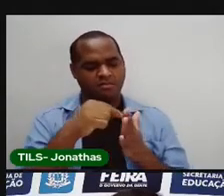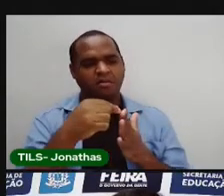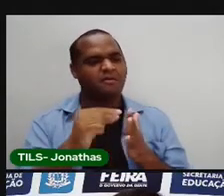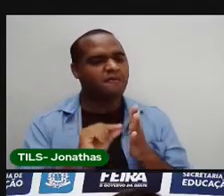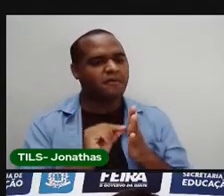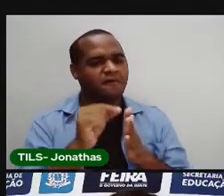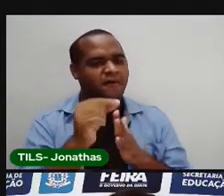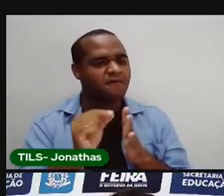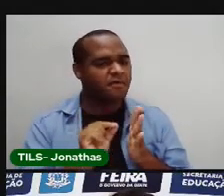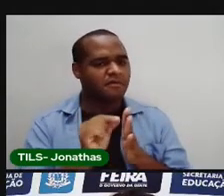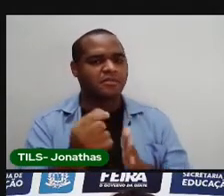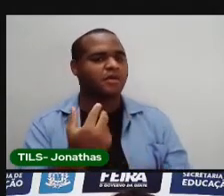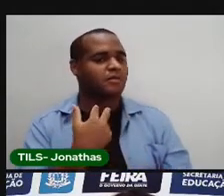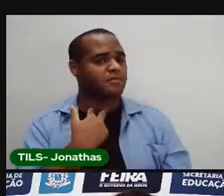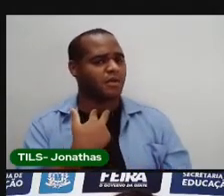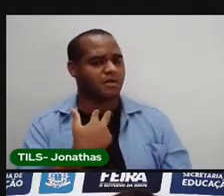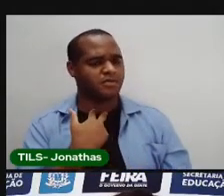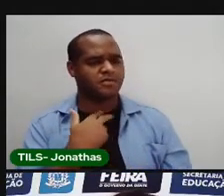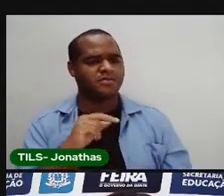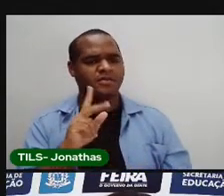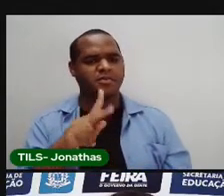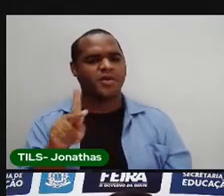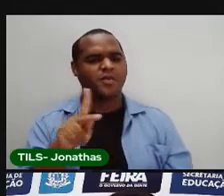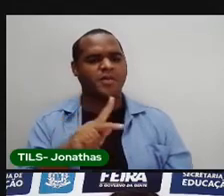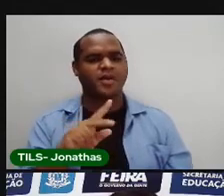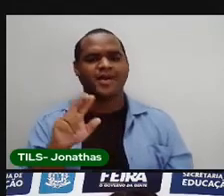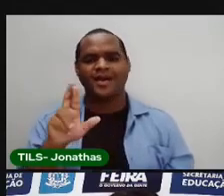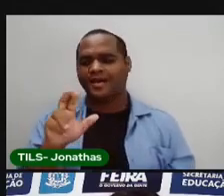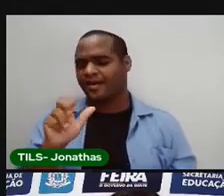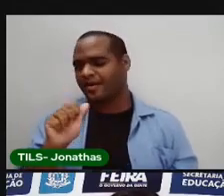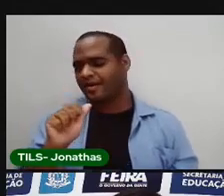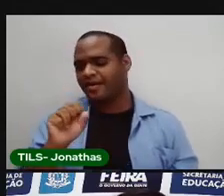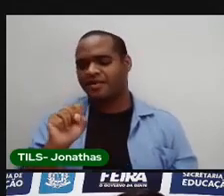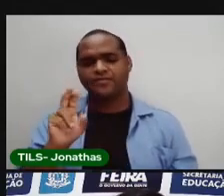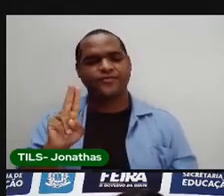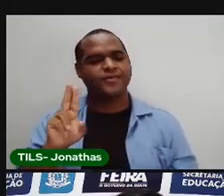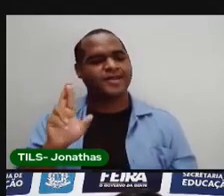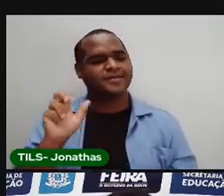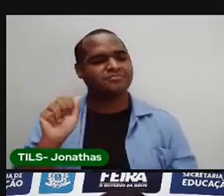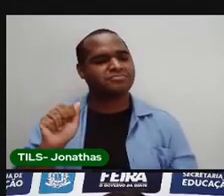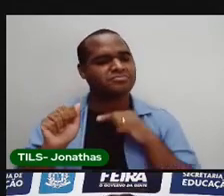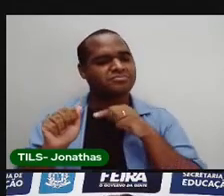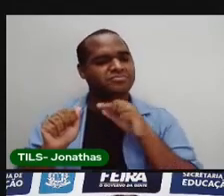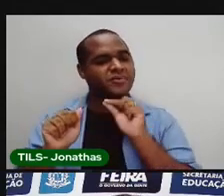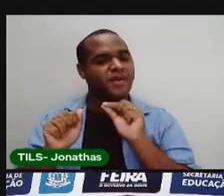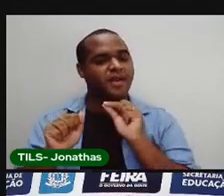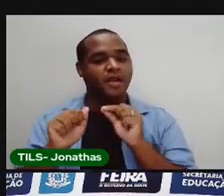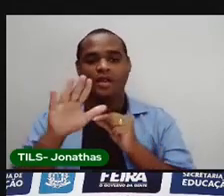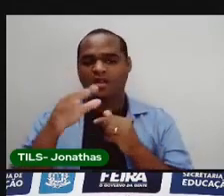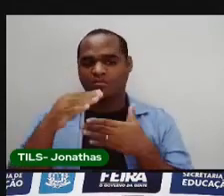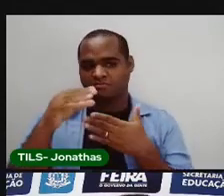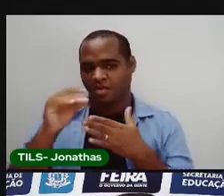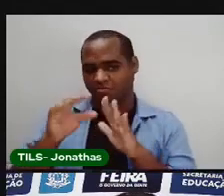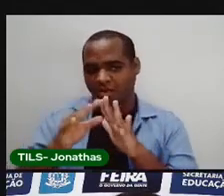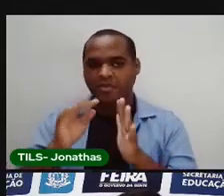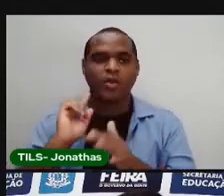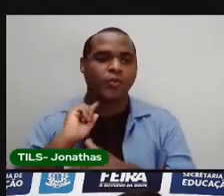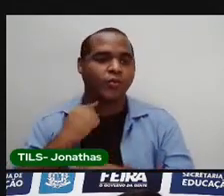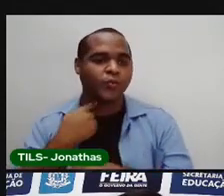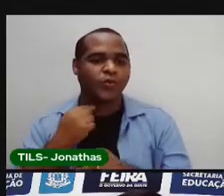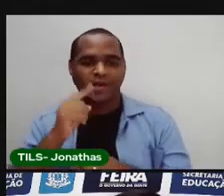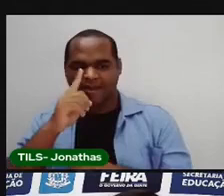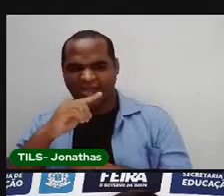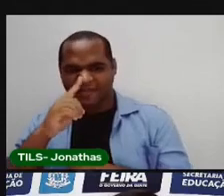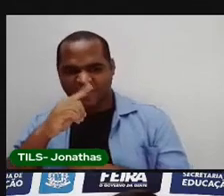pode sofrer nenhuma rasura. Proelida, o que é rasura? É tipo assim. Você pegar com a mão suja de